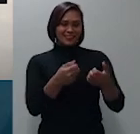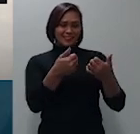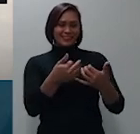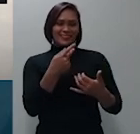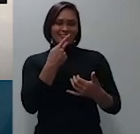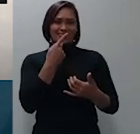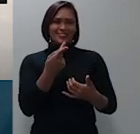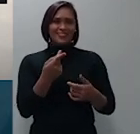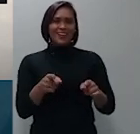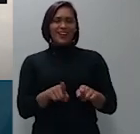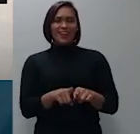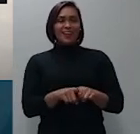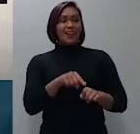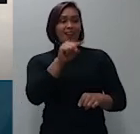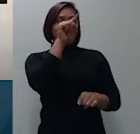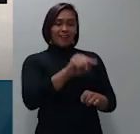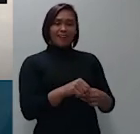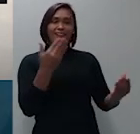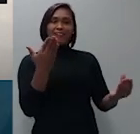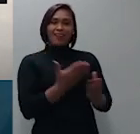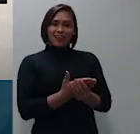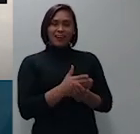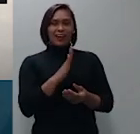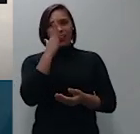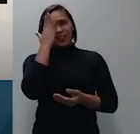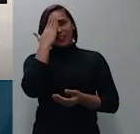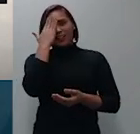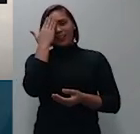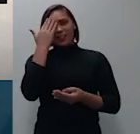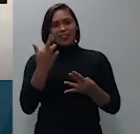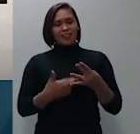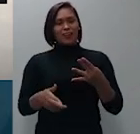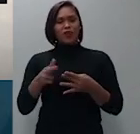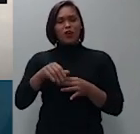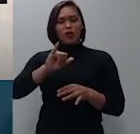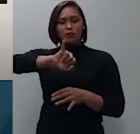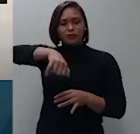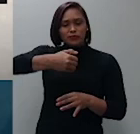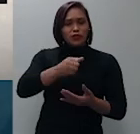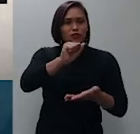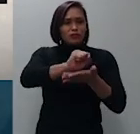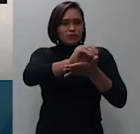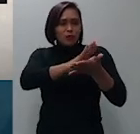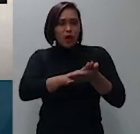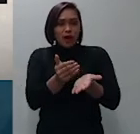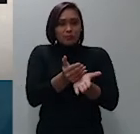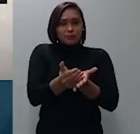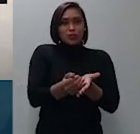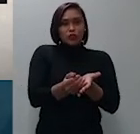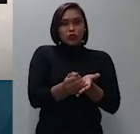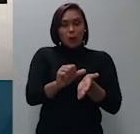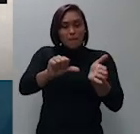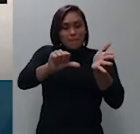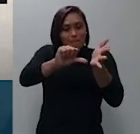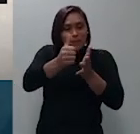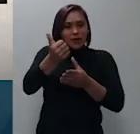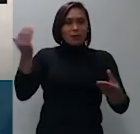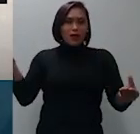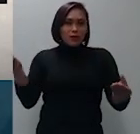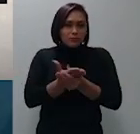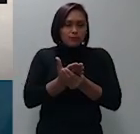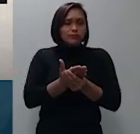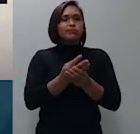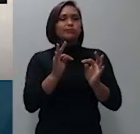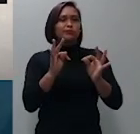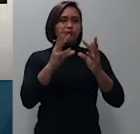aquela que reconhece o termo inicial dos juros demora a partir do primeiro ato do credor no sentido